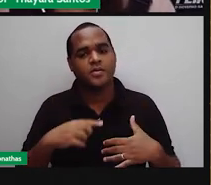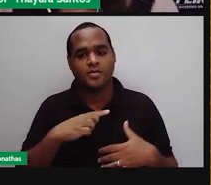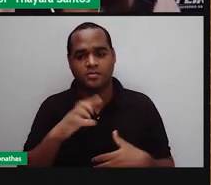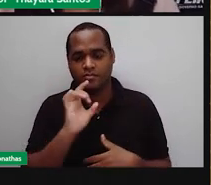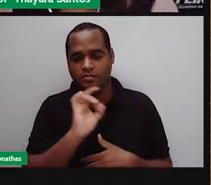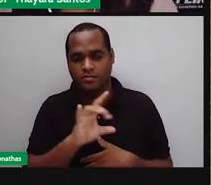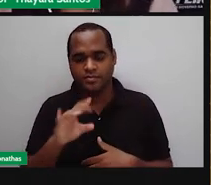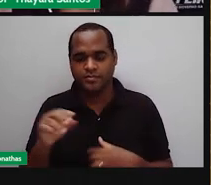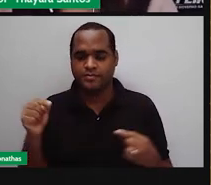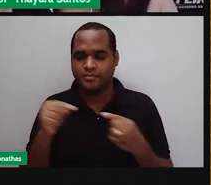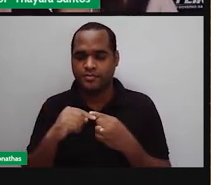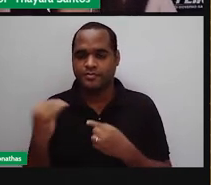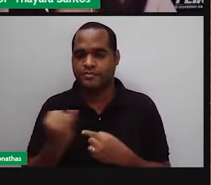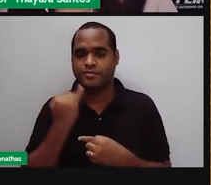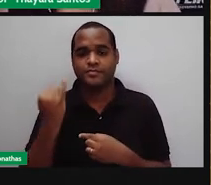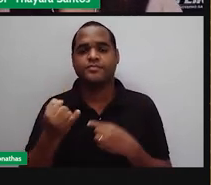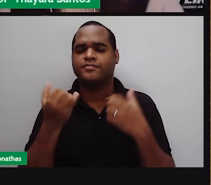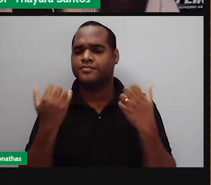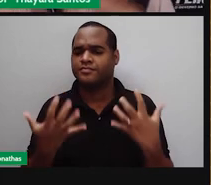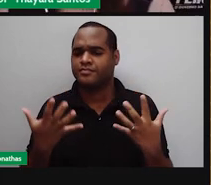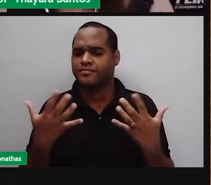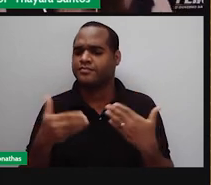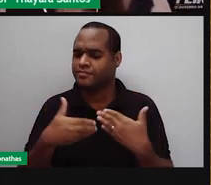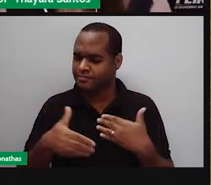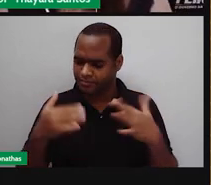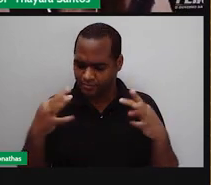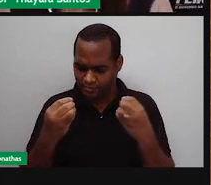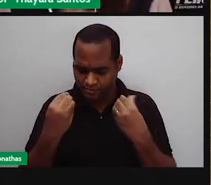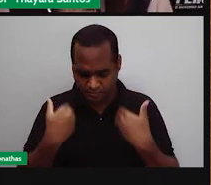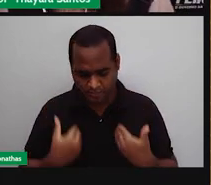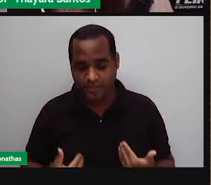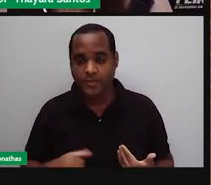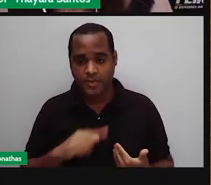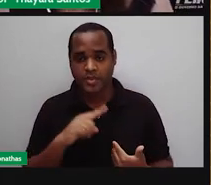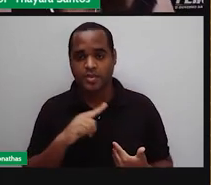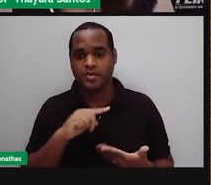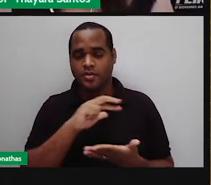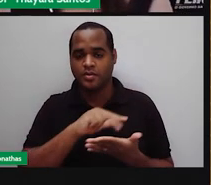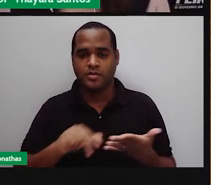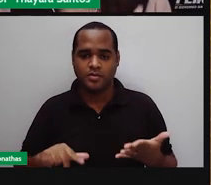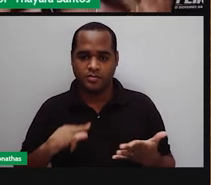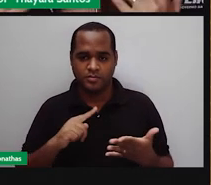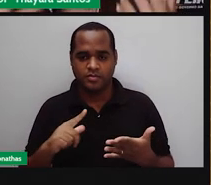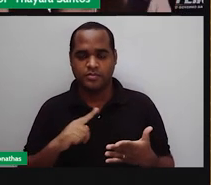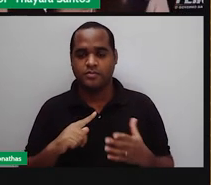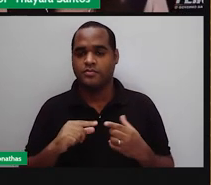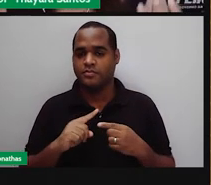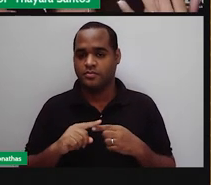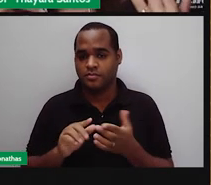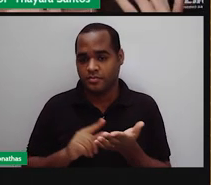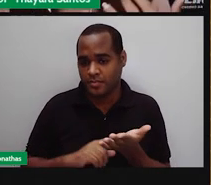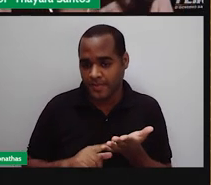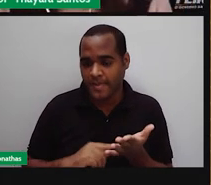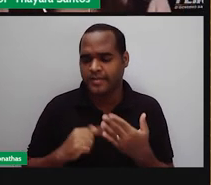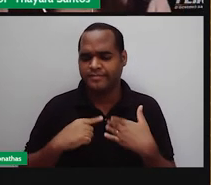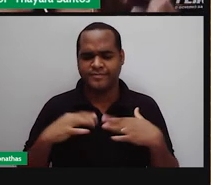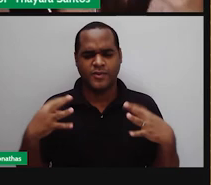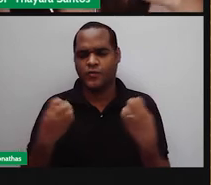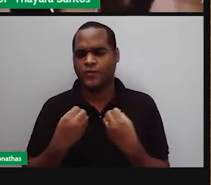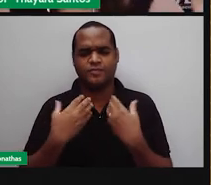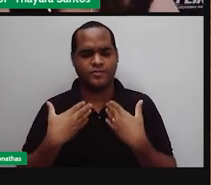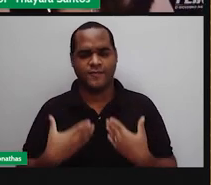tipo específico aqui de mecanorreceptor. Então, ao longo do nosso corpo, a gente tem muitos mecanorreceptores. Na nossa pele, nas nossas